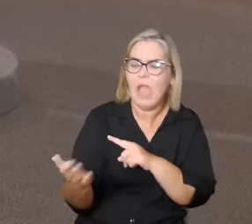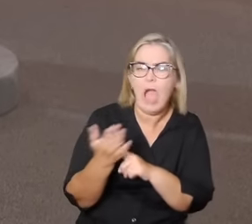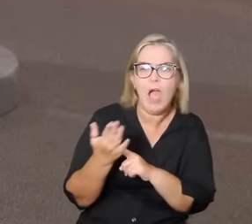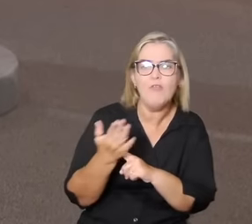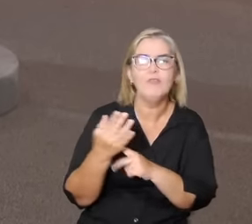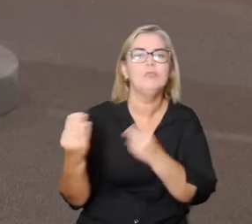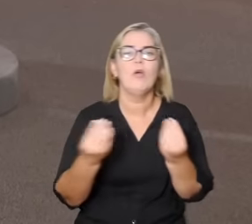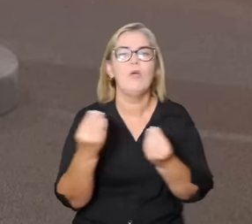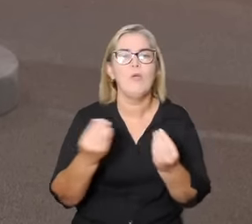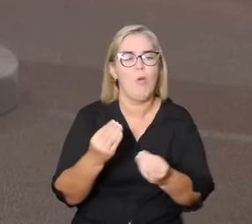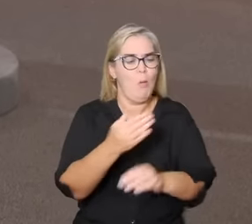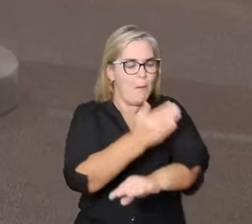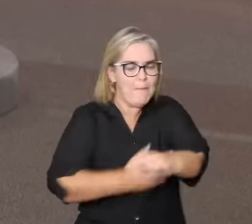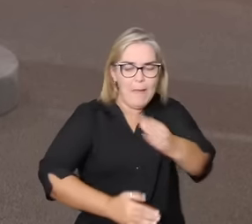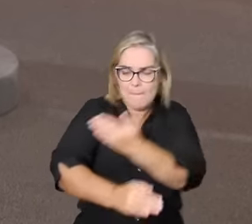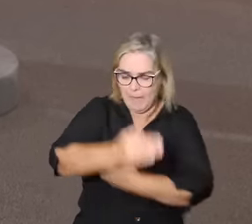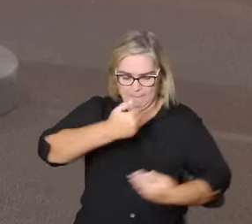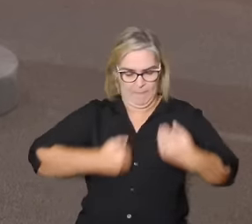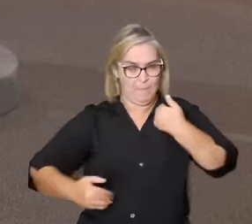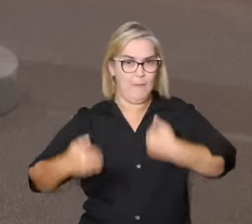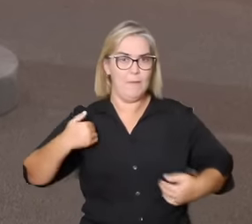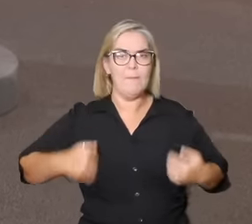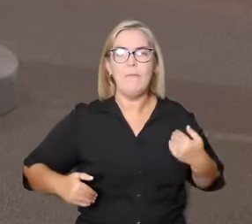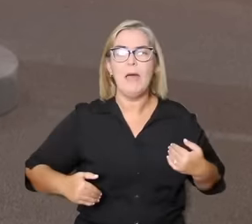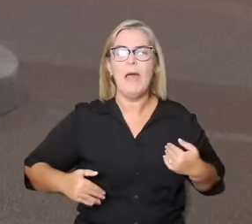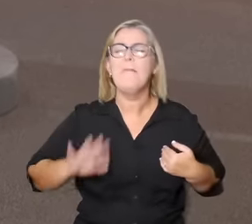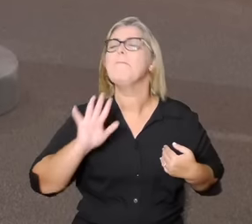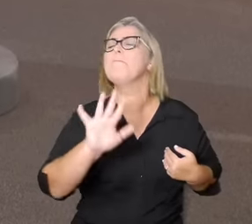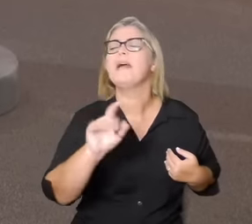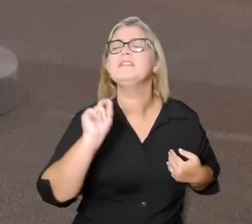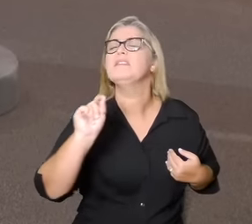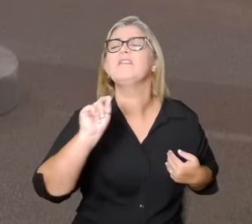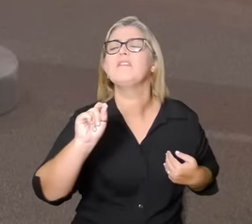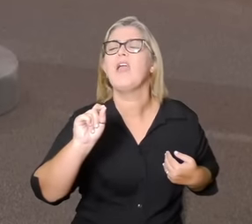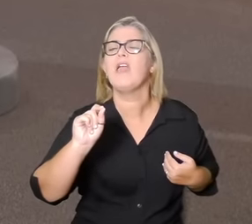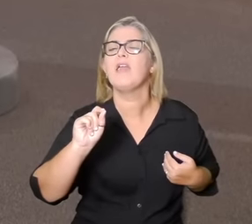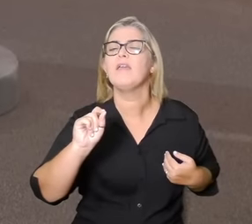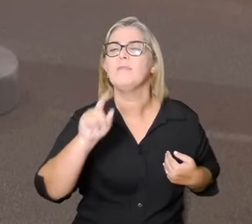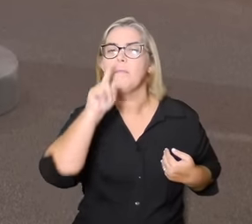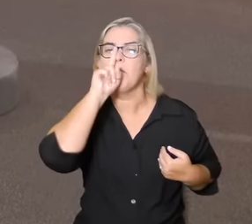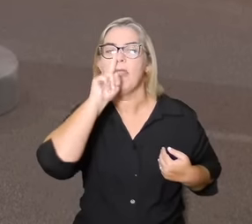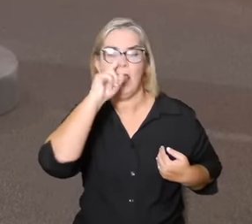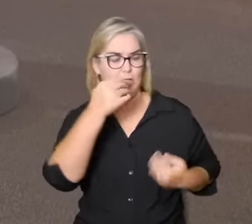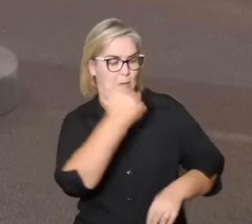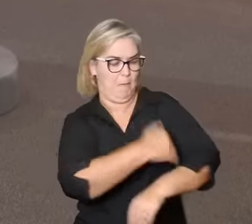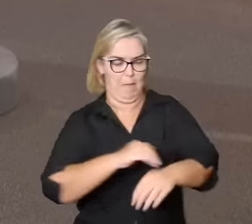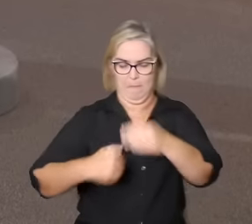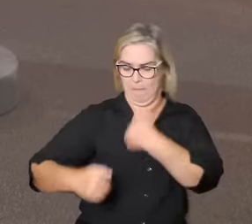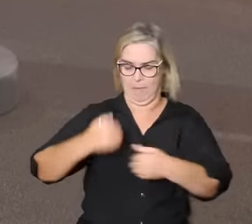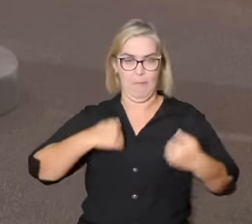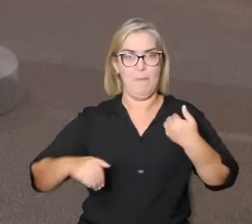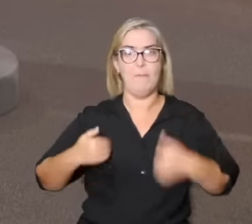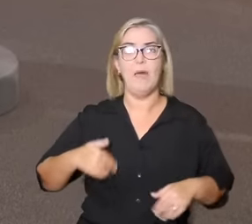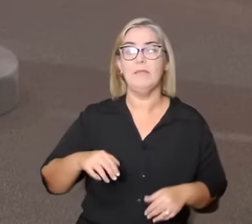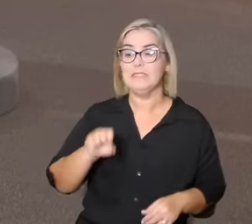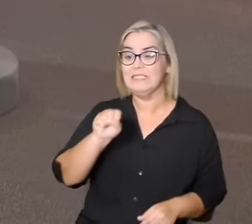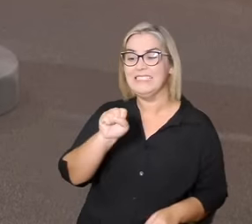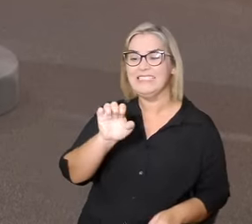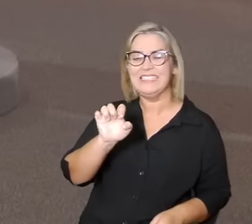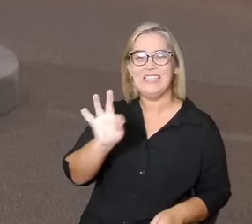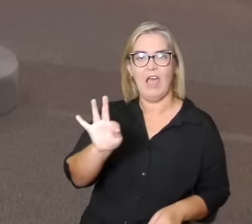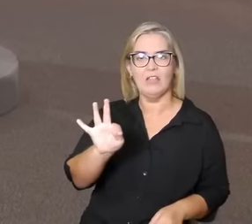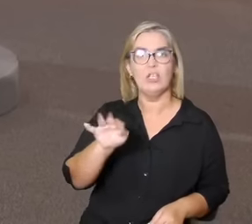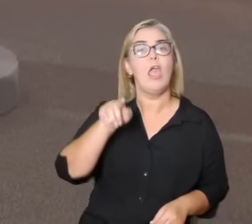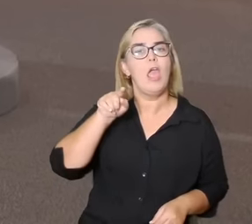fragmentado. Quem fragmentou o alçar? Sete. Sete é também chamado a divindade do caos.